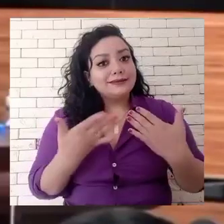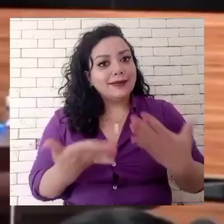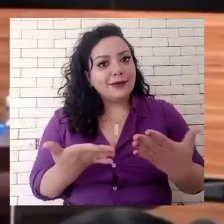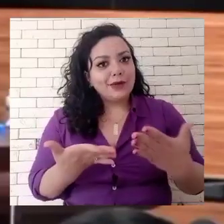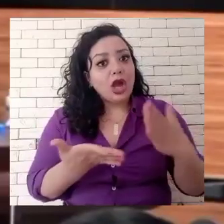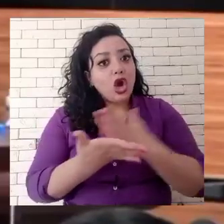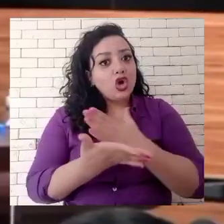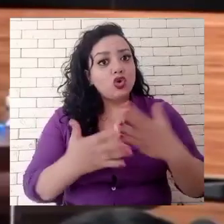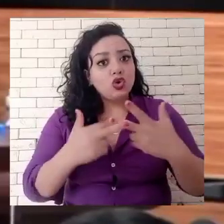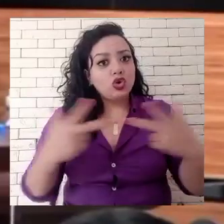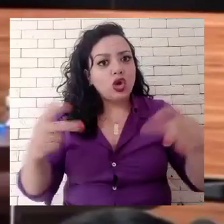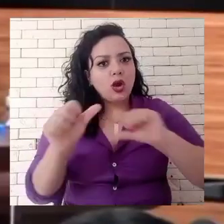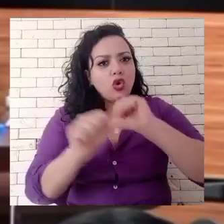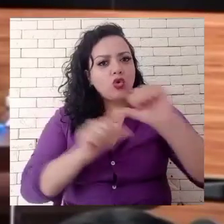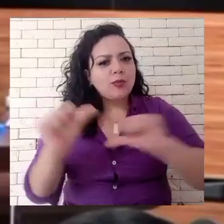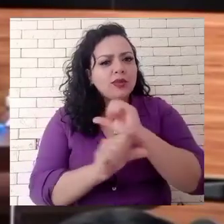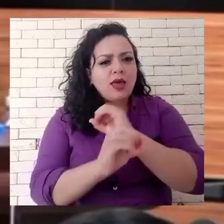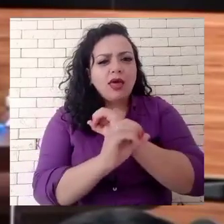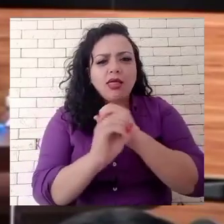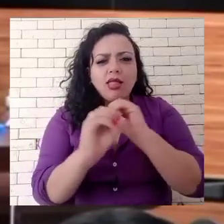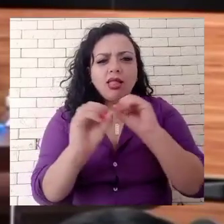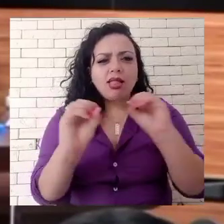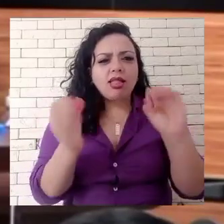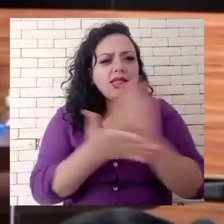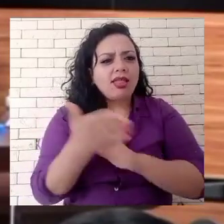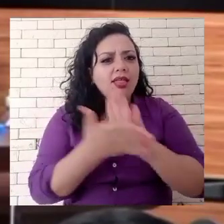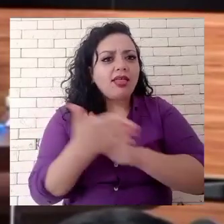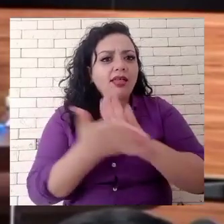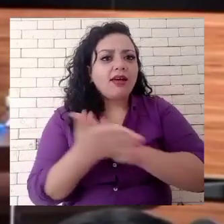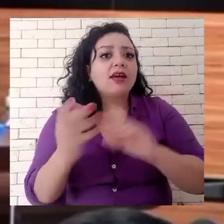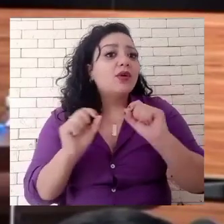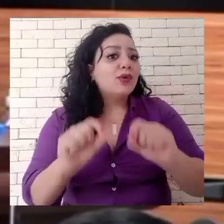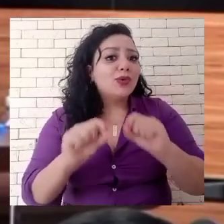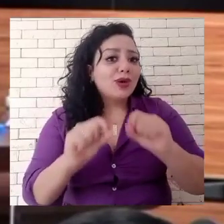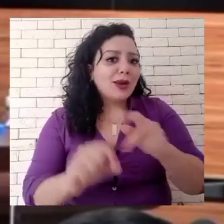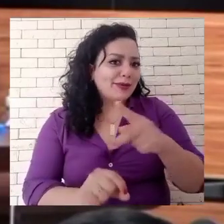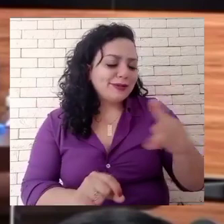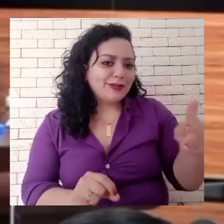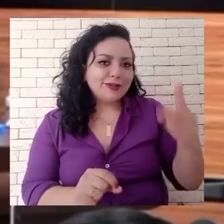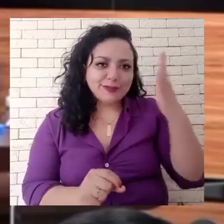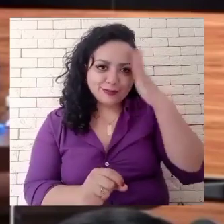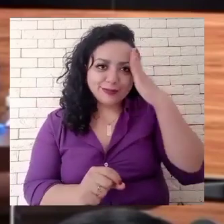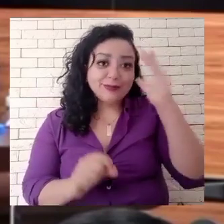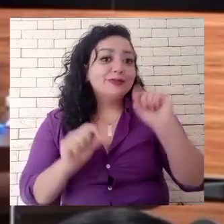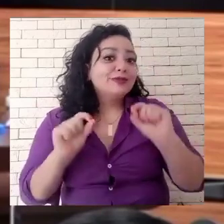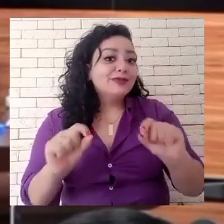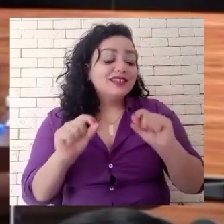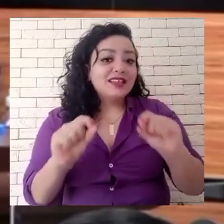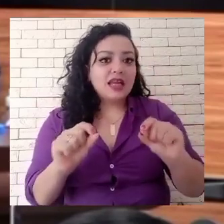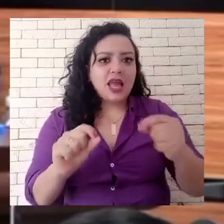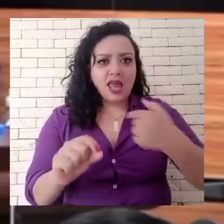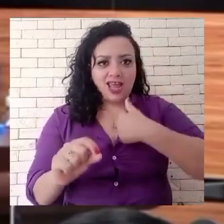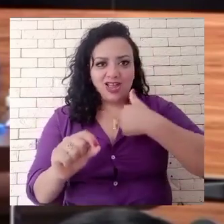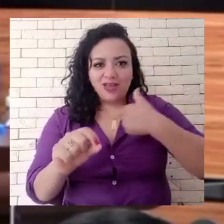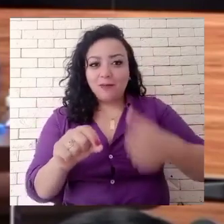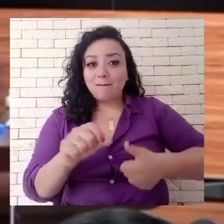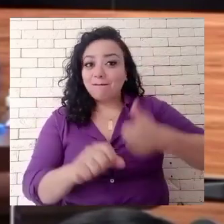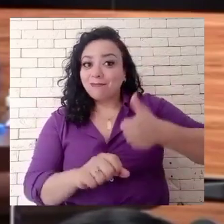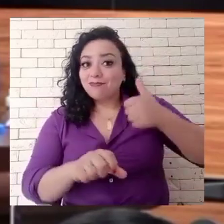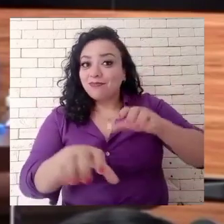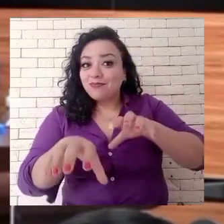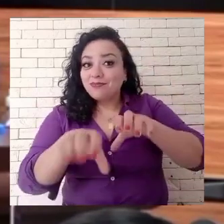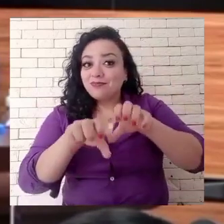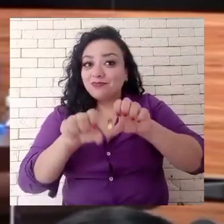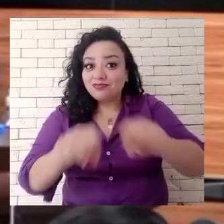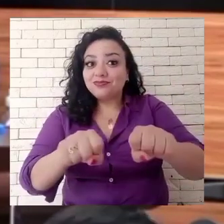Pois bem, mas algumas outras coisas não mudam, presidente, exercício Hermínio, como por exemplo o fato de que foi a minha